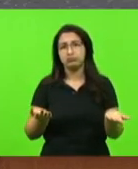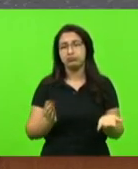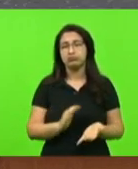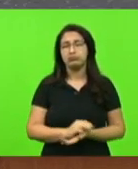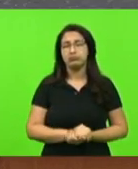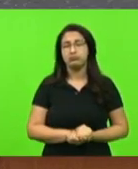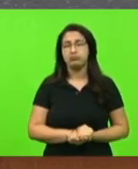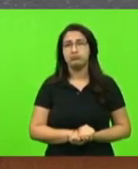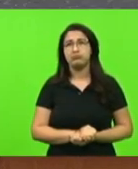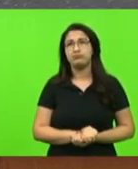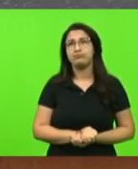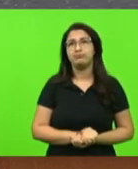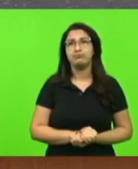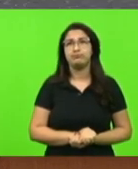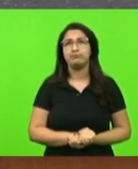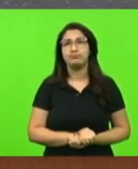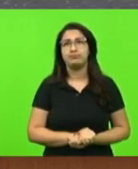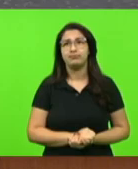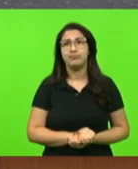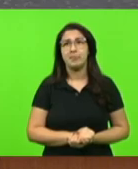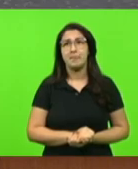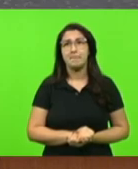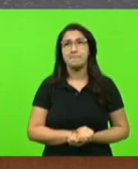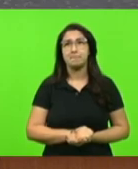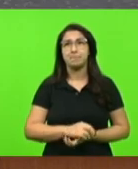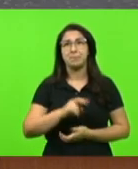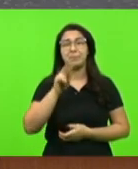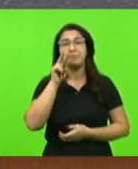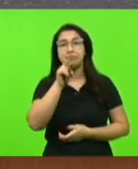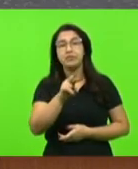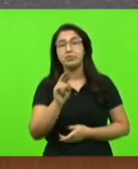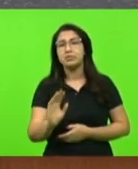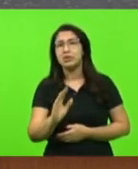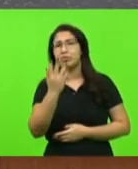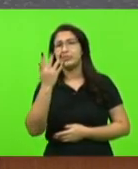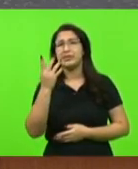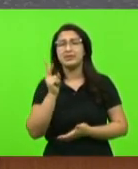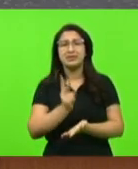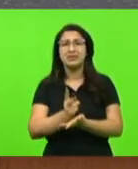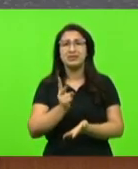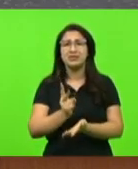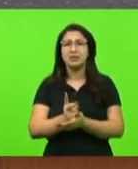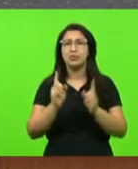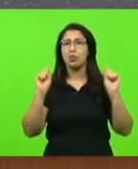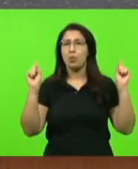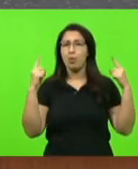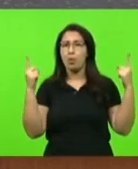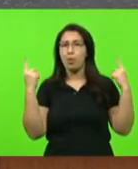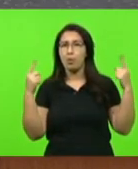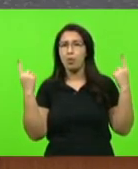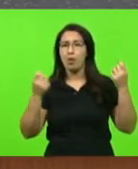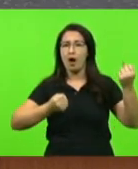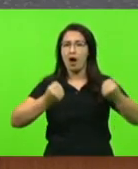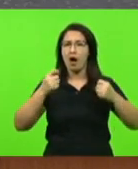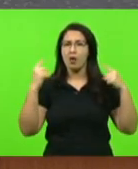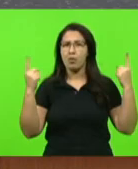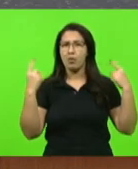Nós vimos ainda, infelizmente, todos os dias, ambulâncias que vêm do interior de Santa Catarina